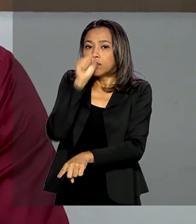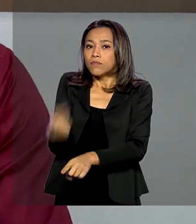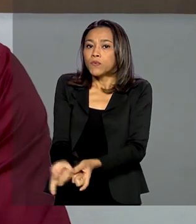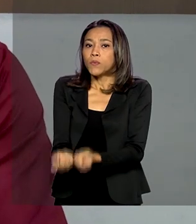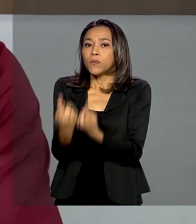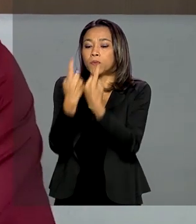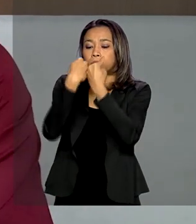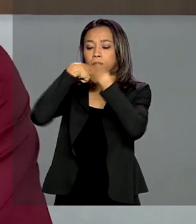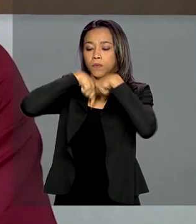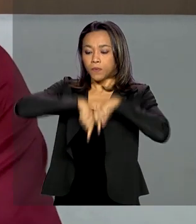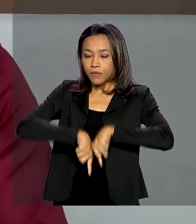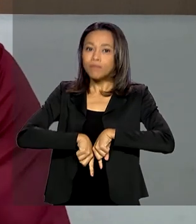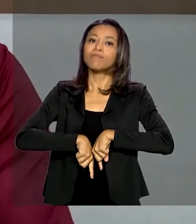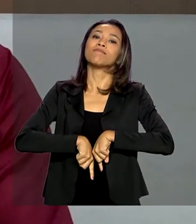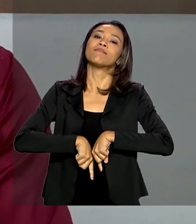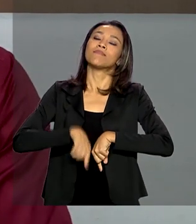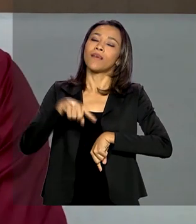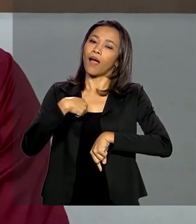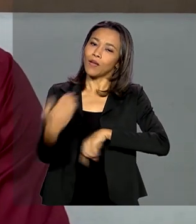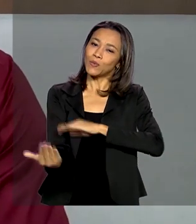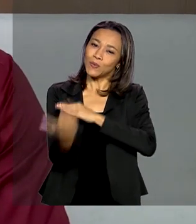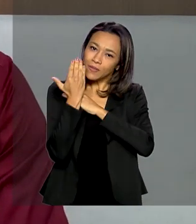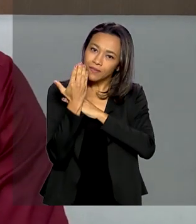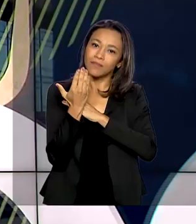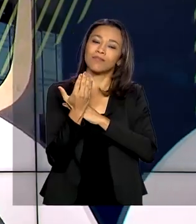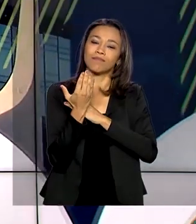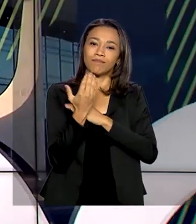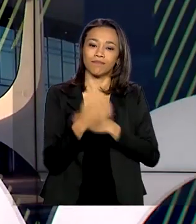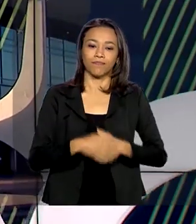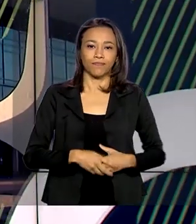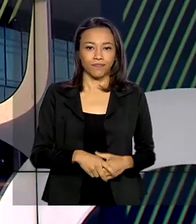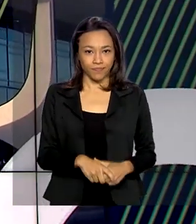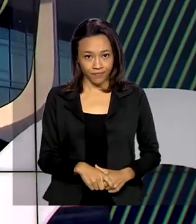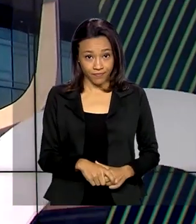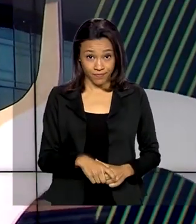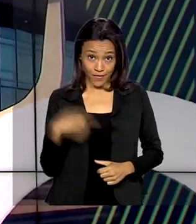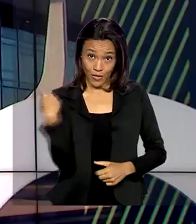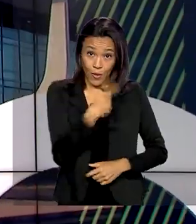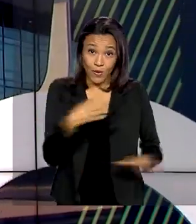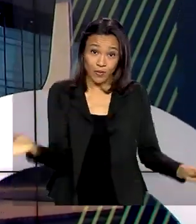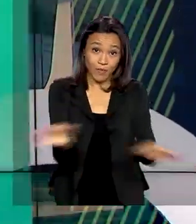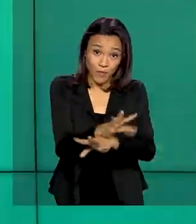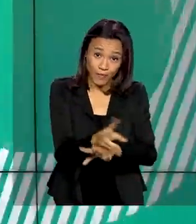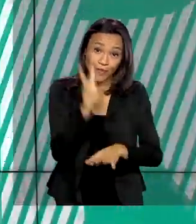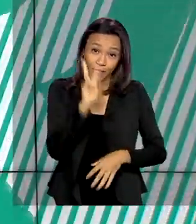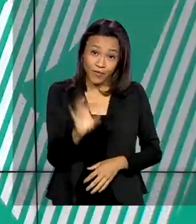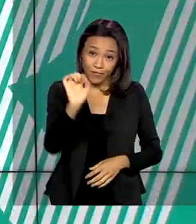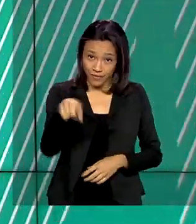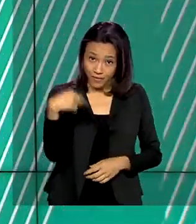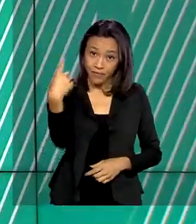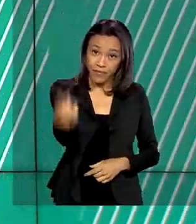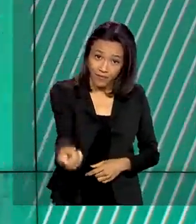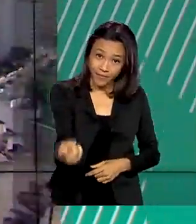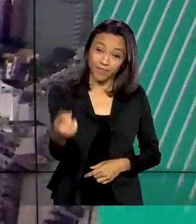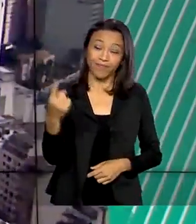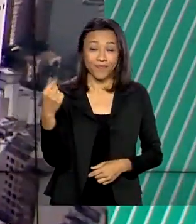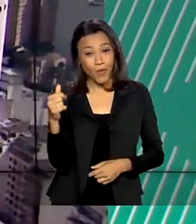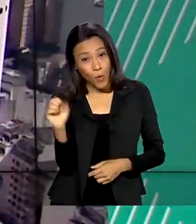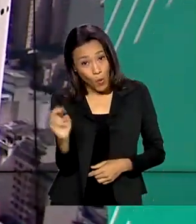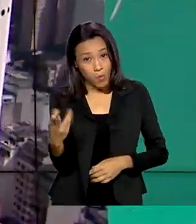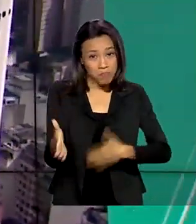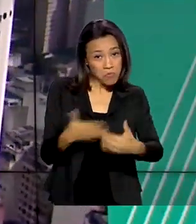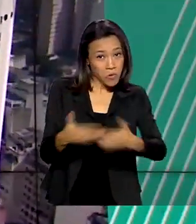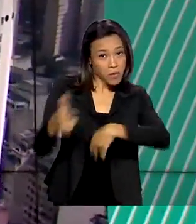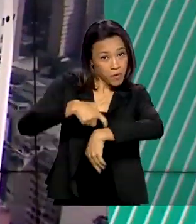paciente fora do corpo, fazendo a função dos pulmões. A gente fica por aqui. Nos vemos na próxima edição ou a